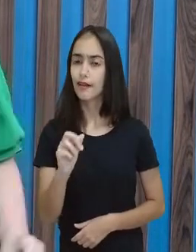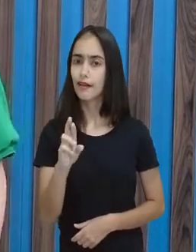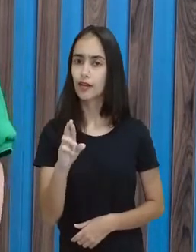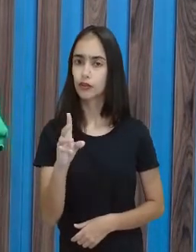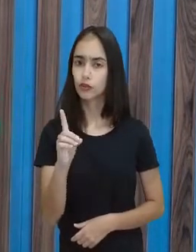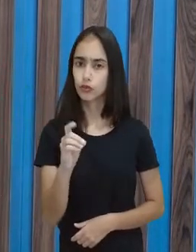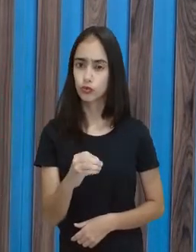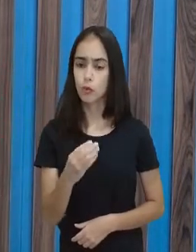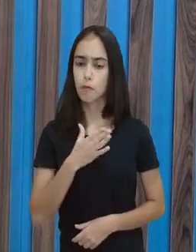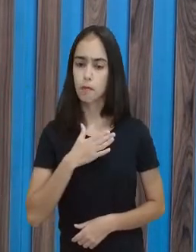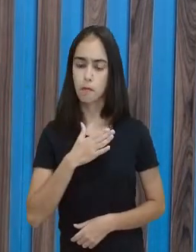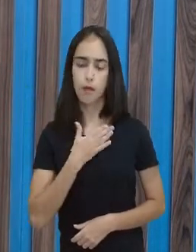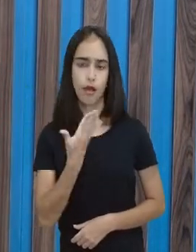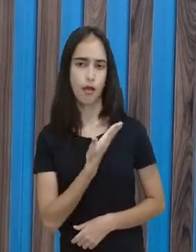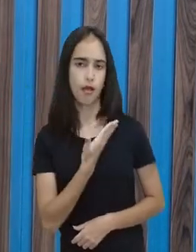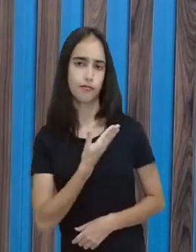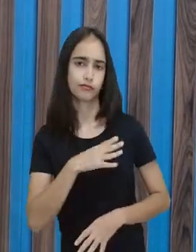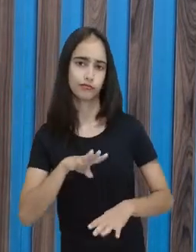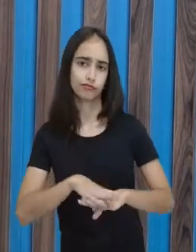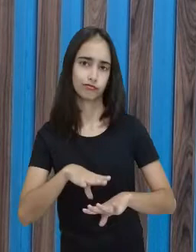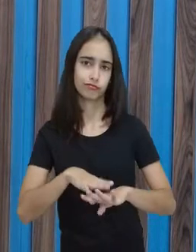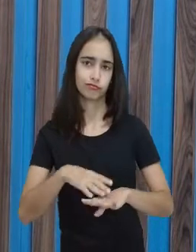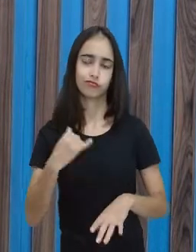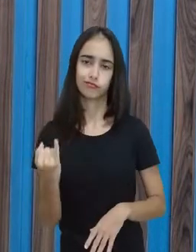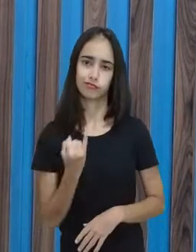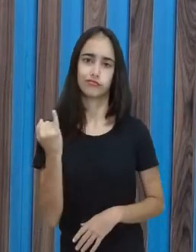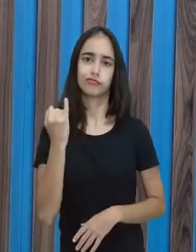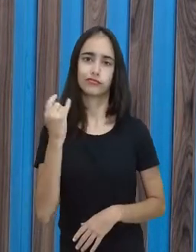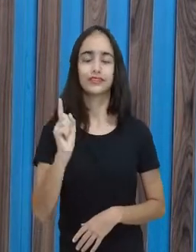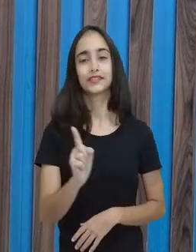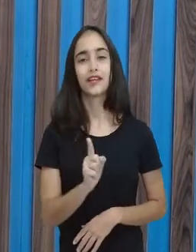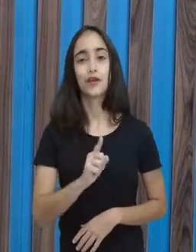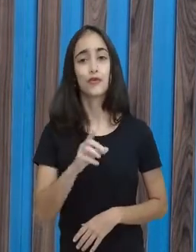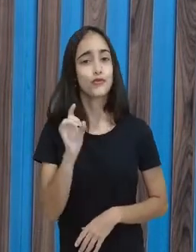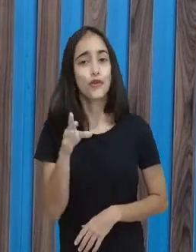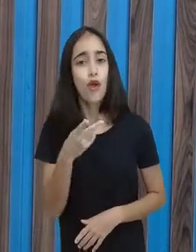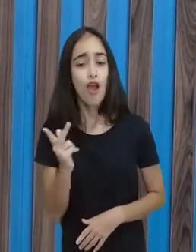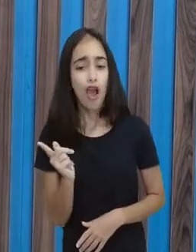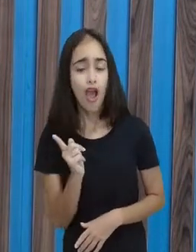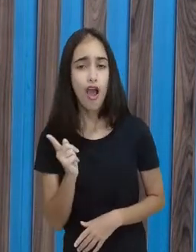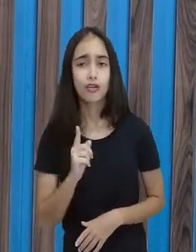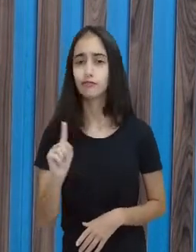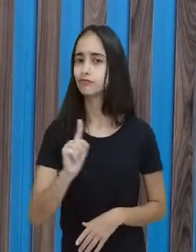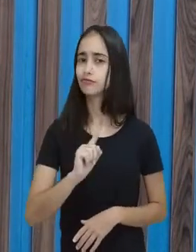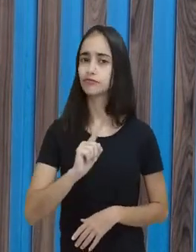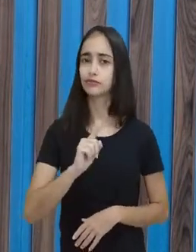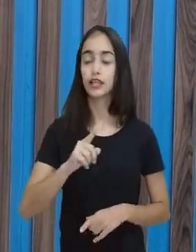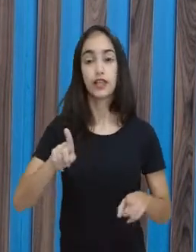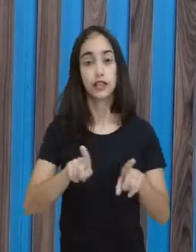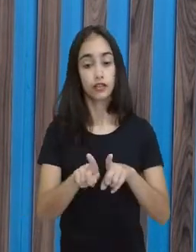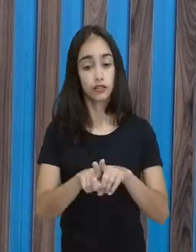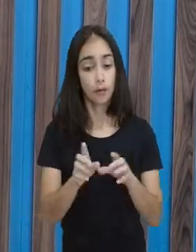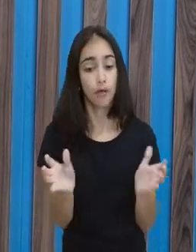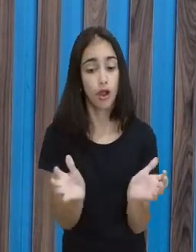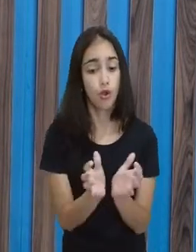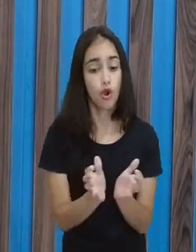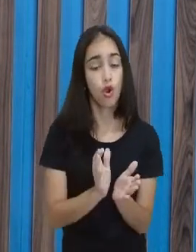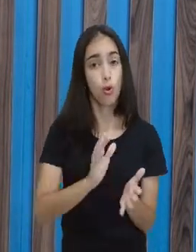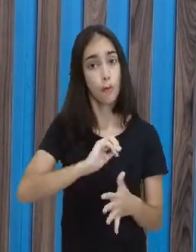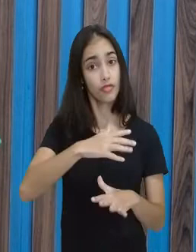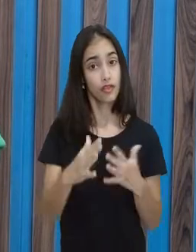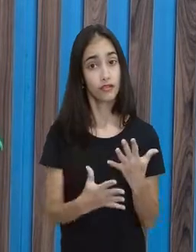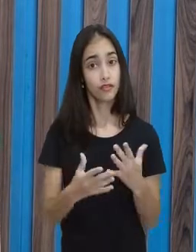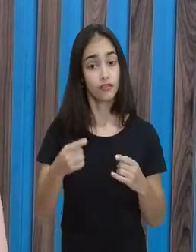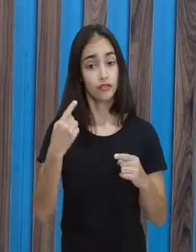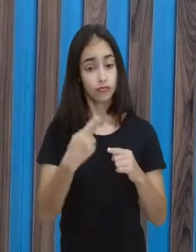matemática, que é importante nessa aula. É também a equipe de Libras, que eu agradeço bastante, porque eu não falo a língua dos